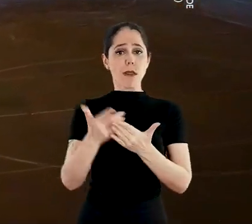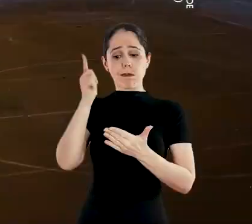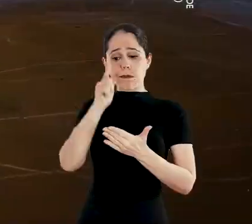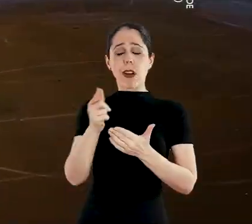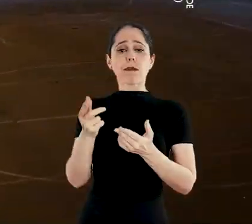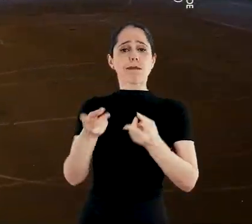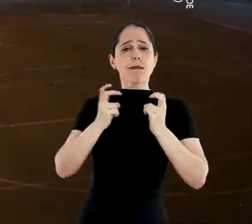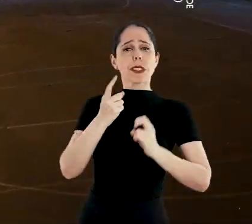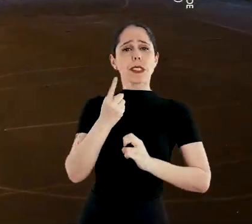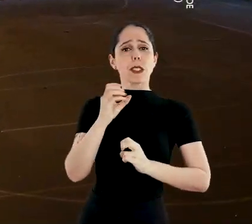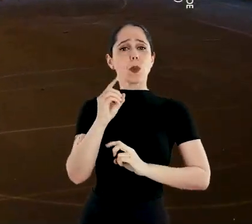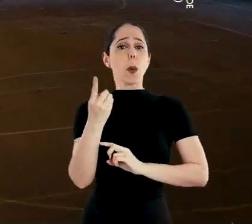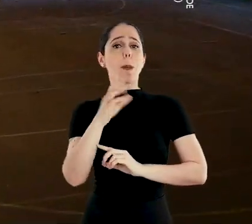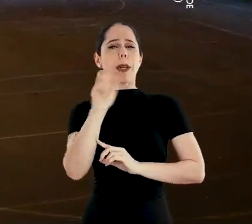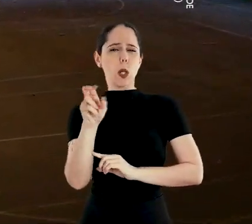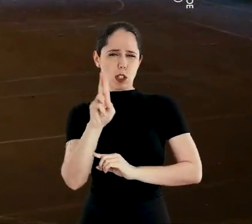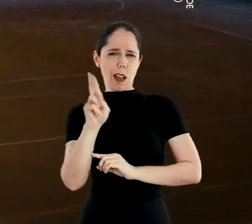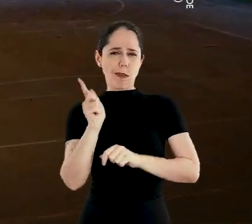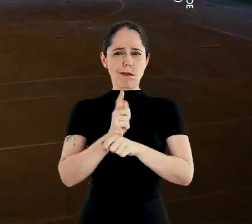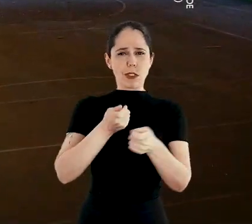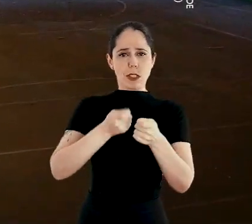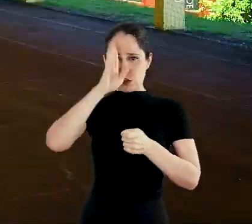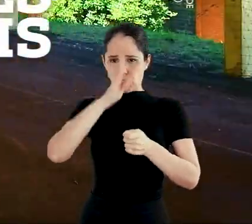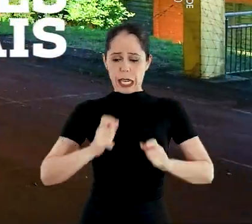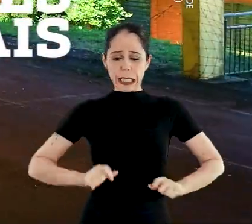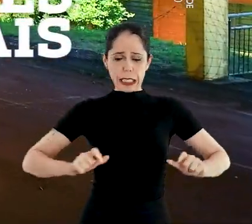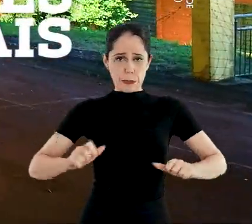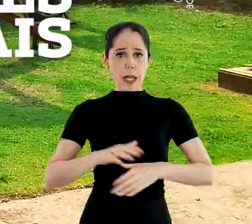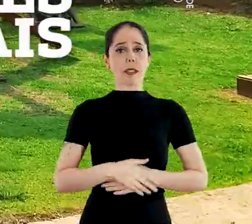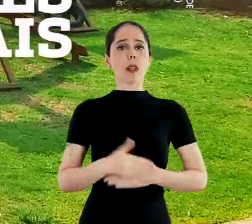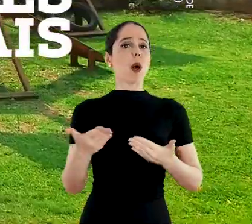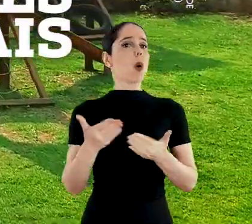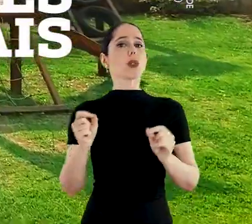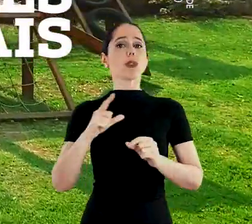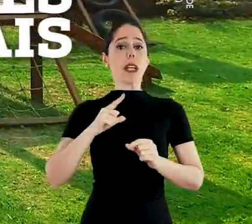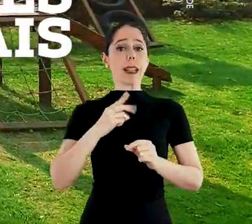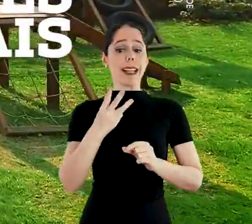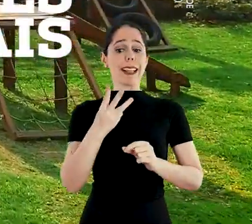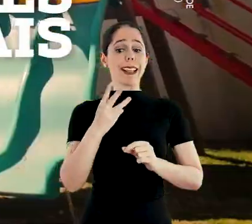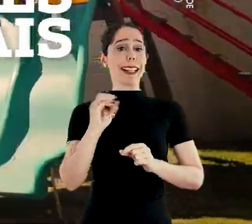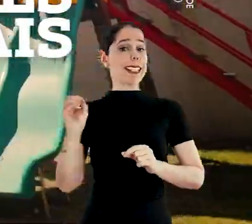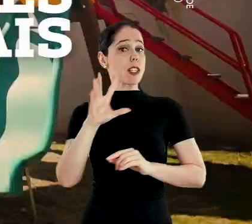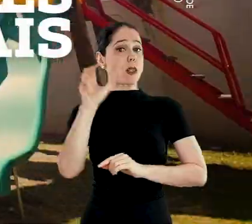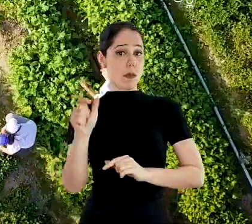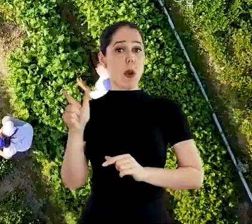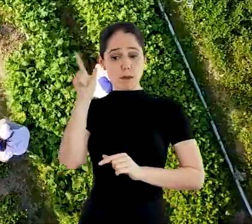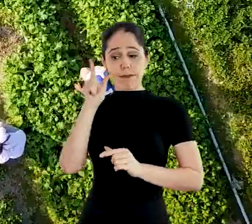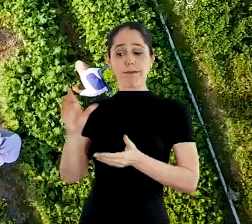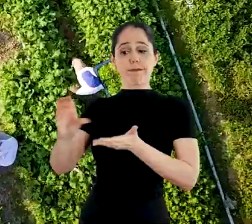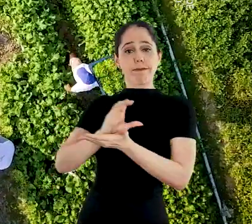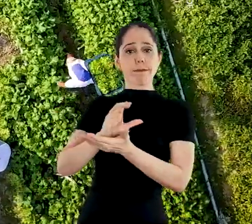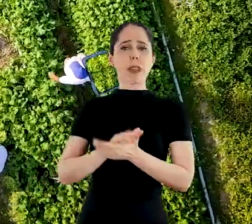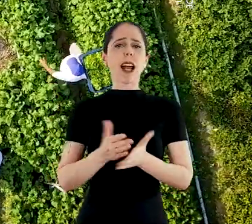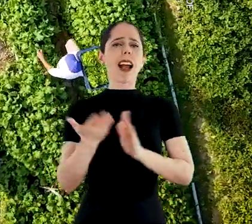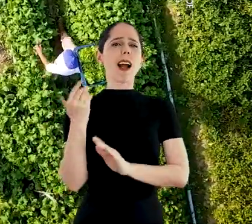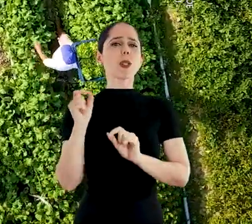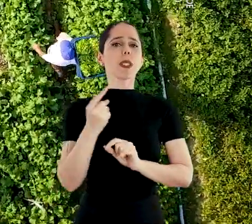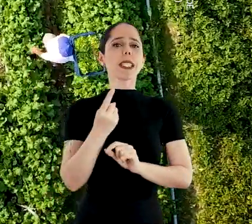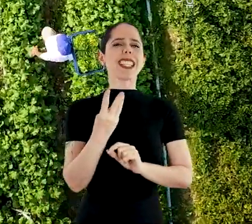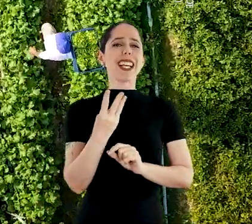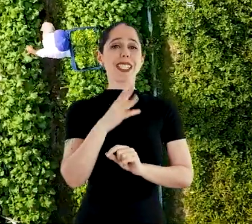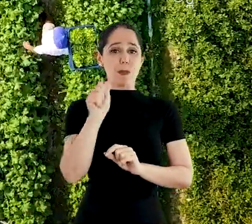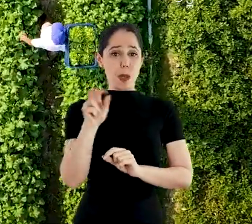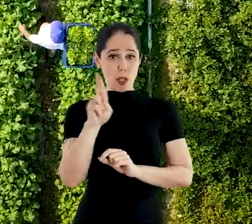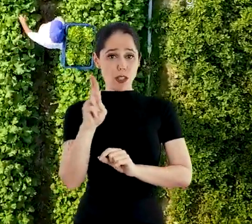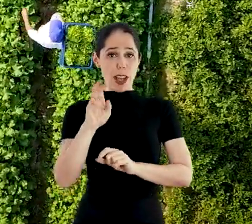milhões para a gestão direta de suas despesas. Hoje, são R$ 300 milhões. Antes, eram R$ 13 milhões